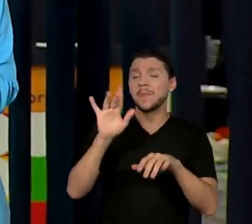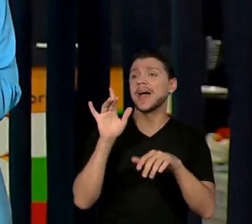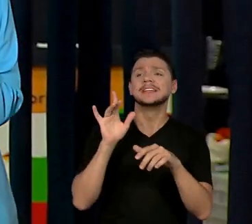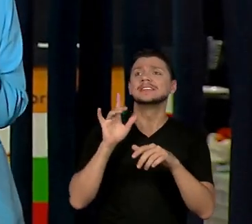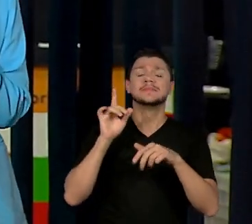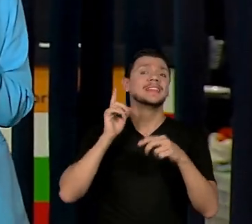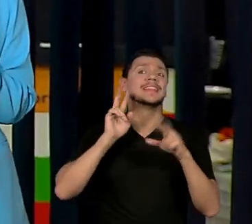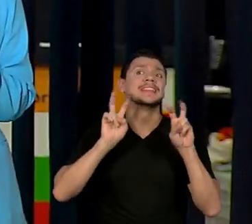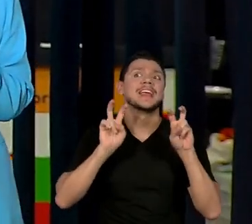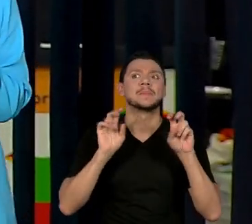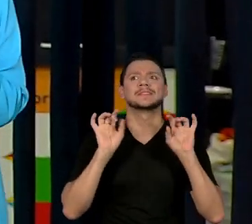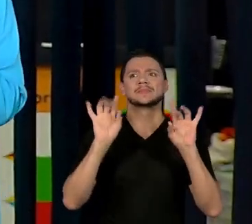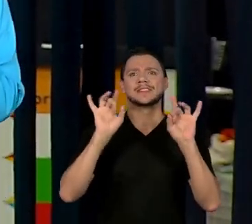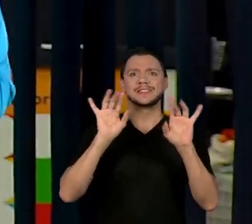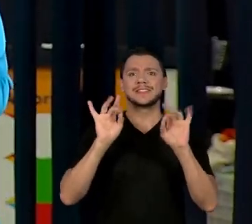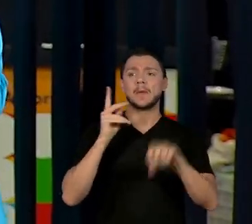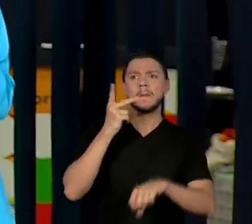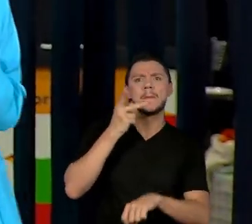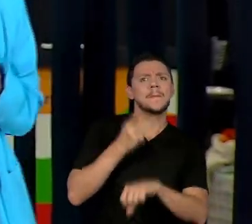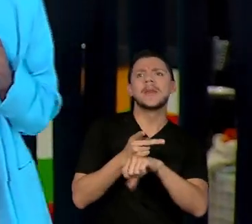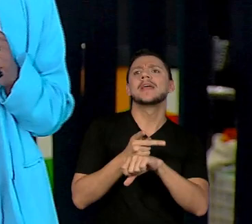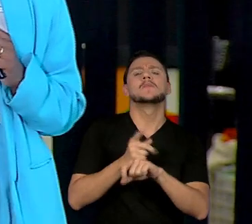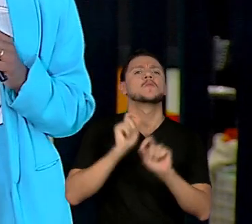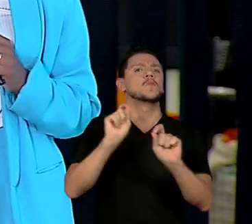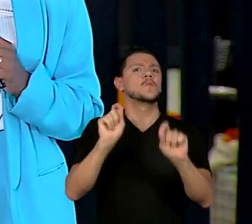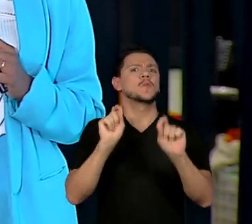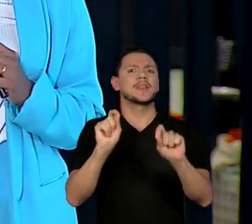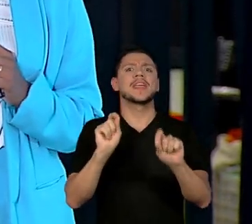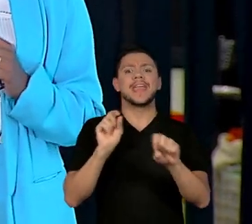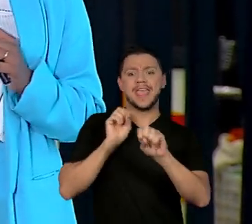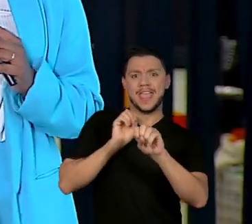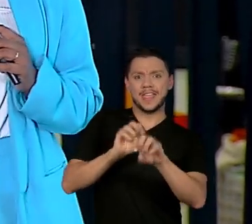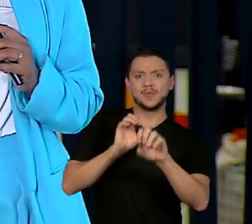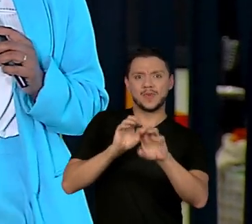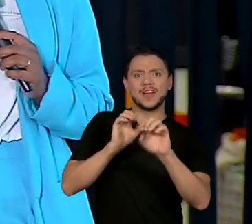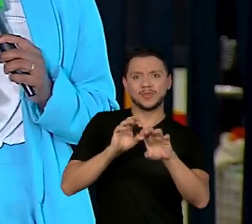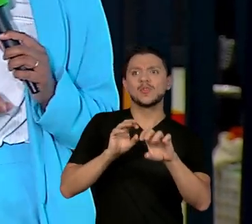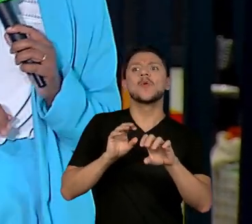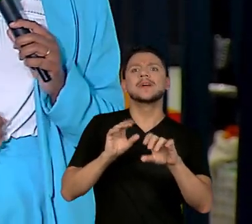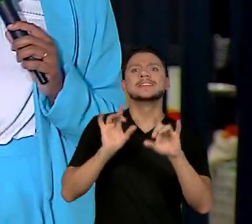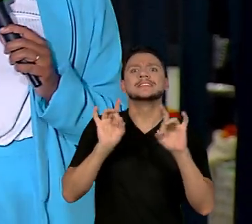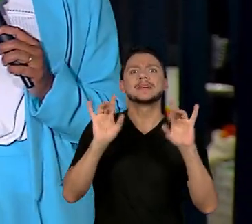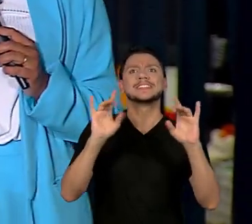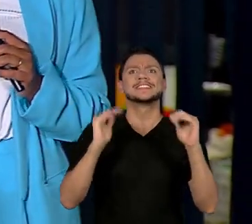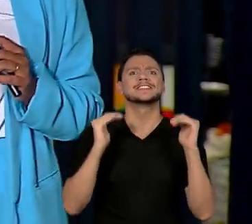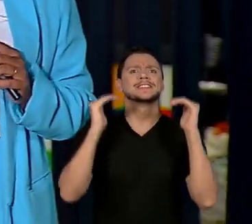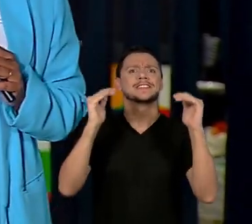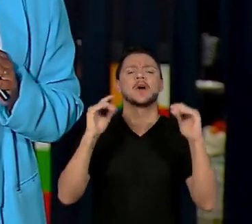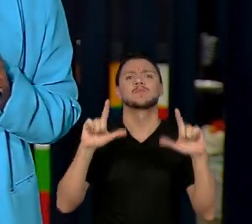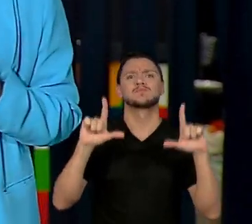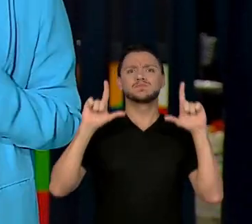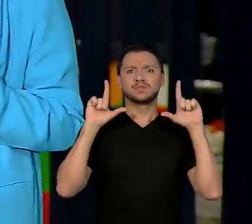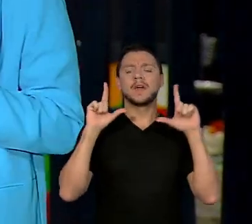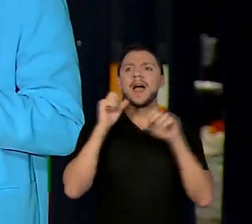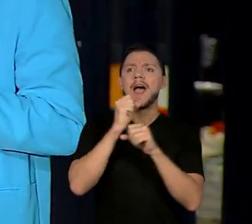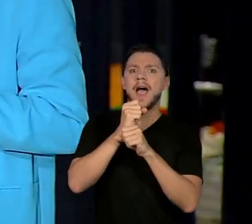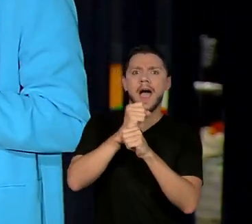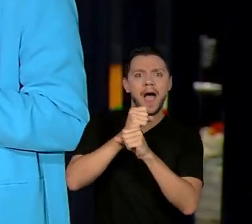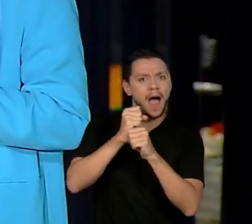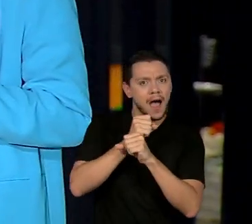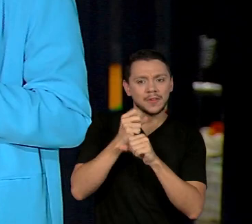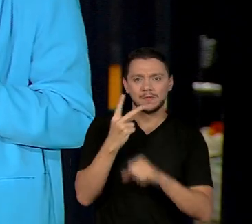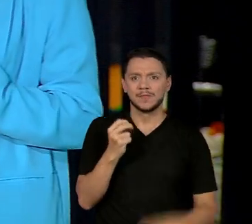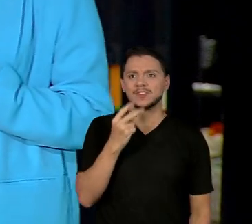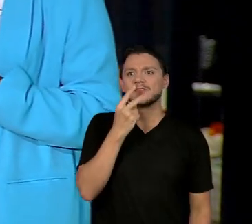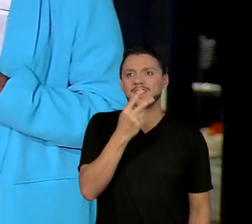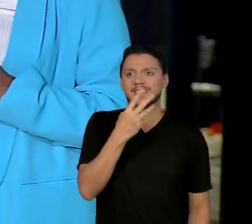Prêmio Educador em Destaque 2023, que dá visibilidade aos profissionais da educação pública de São Paulo. É